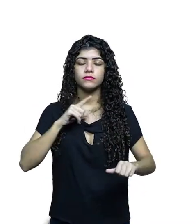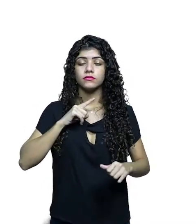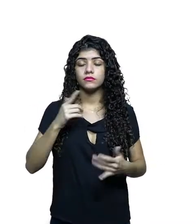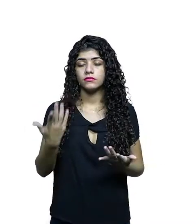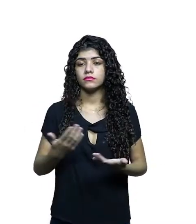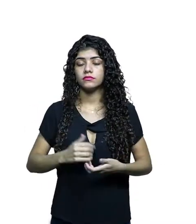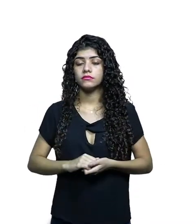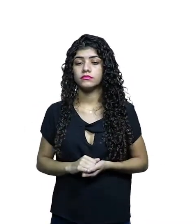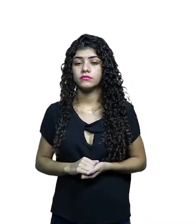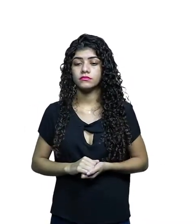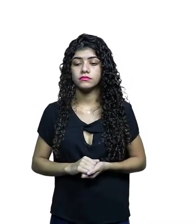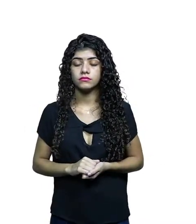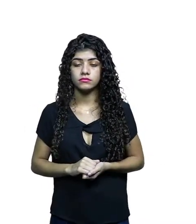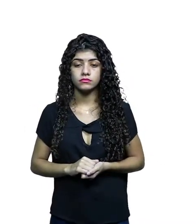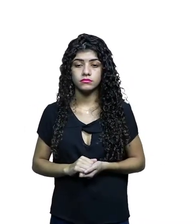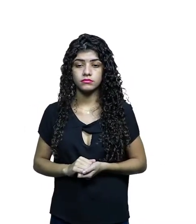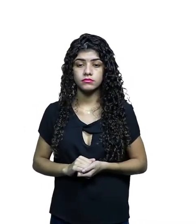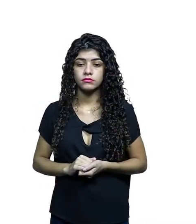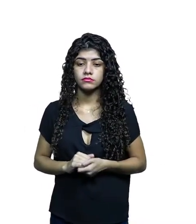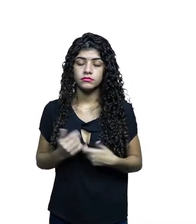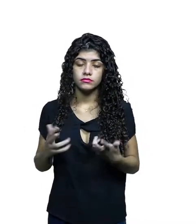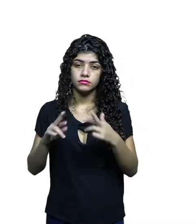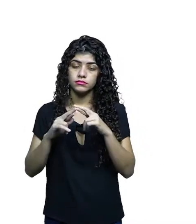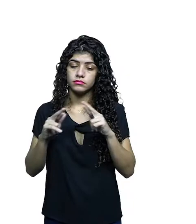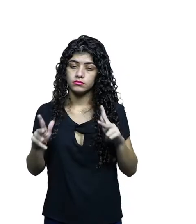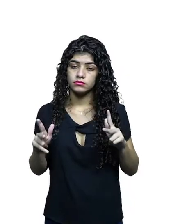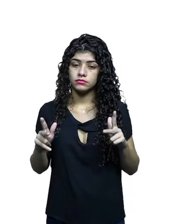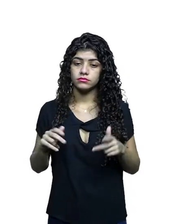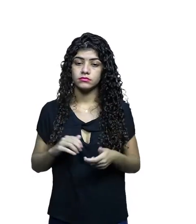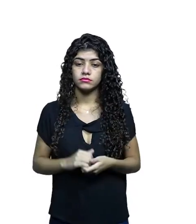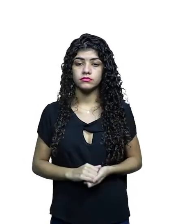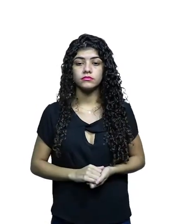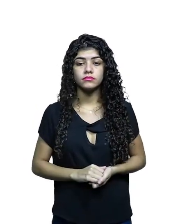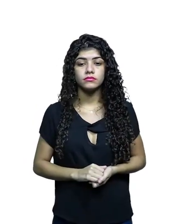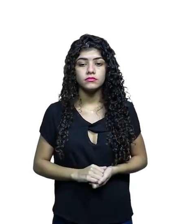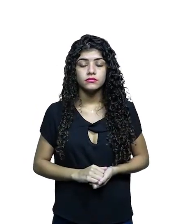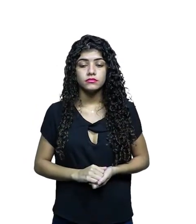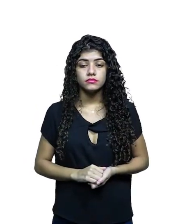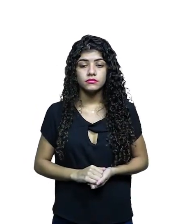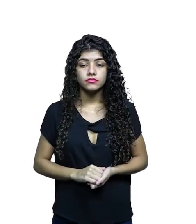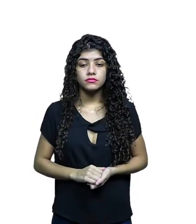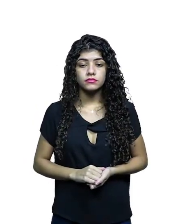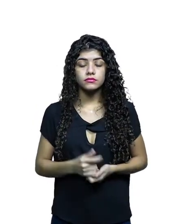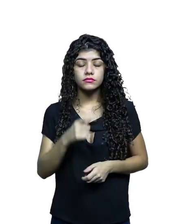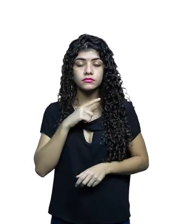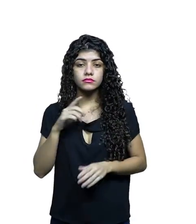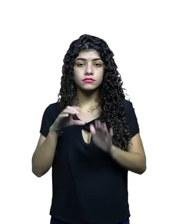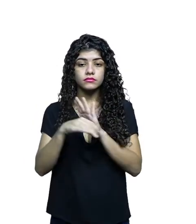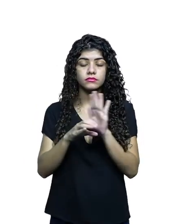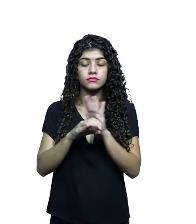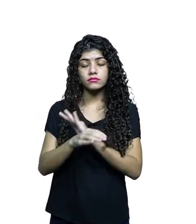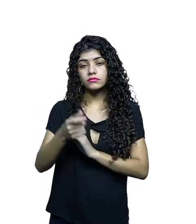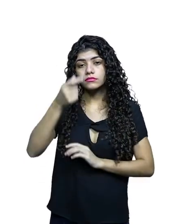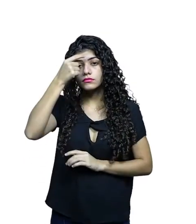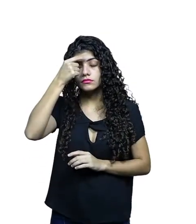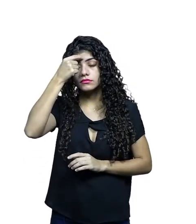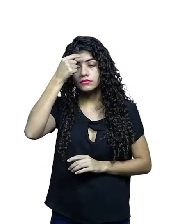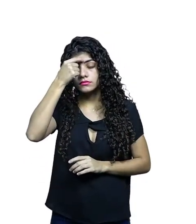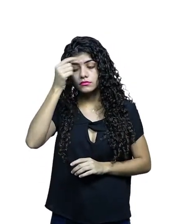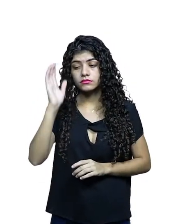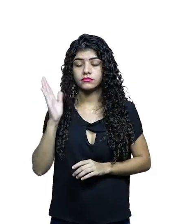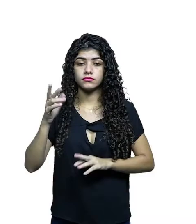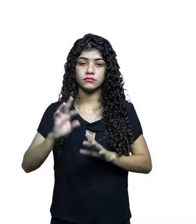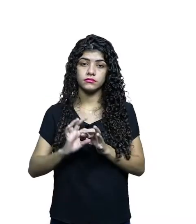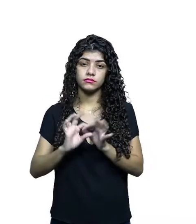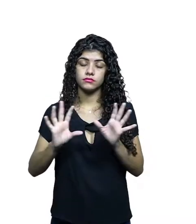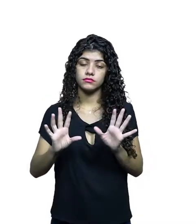para os clientes. Então, streaming e Video On Demand não são a mesma coisa. Nós já temos agora esses dois conceitos em mente, que